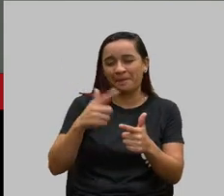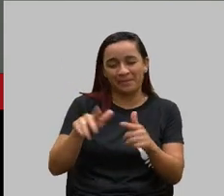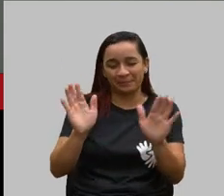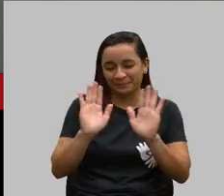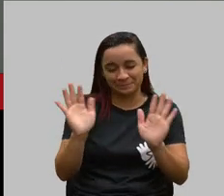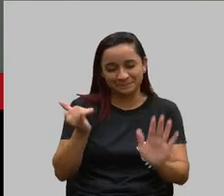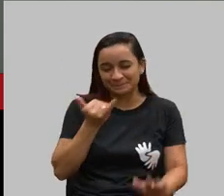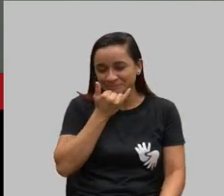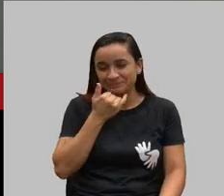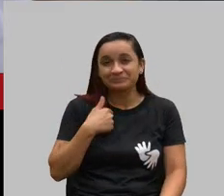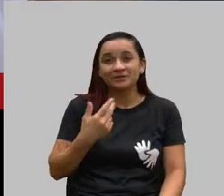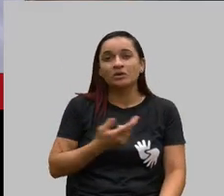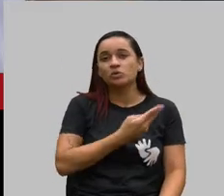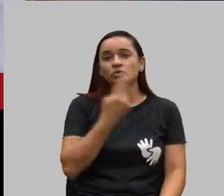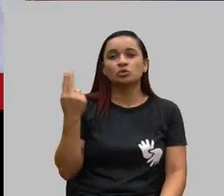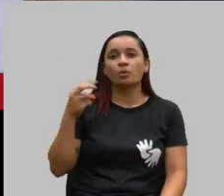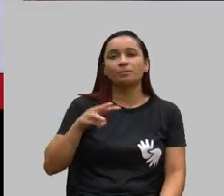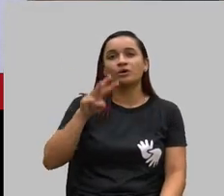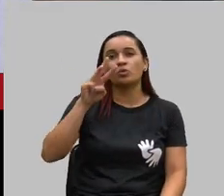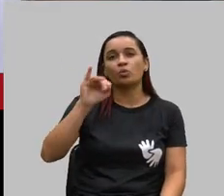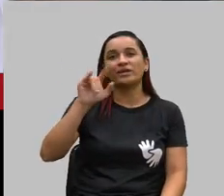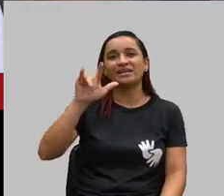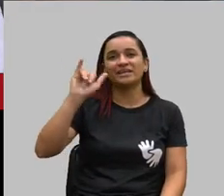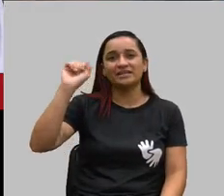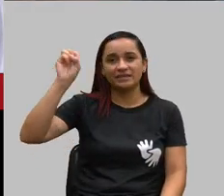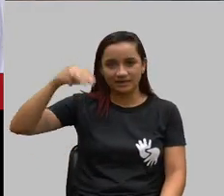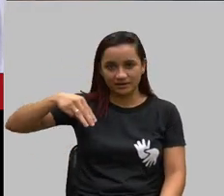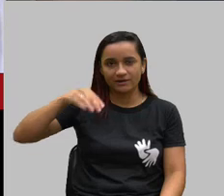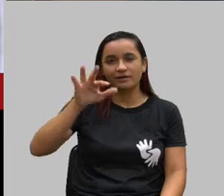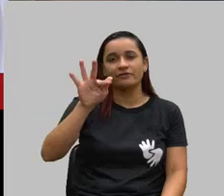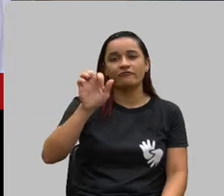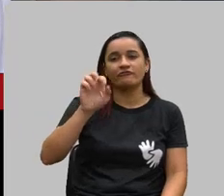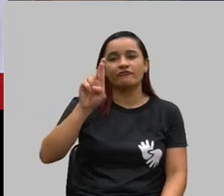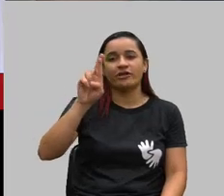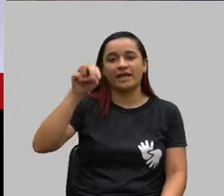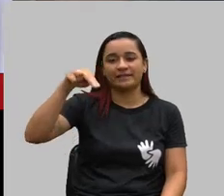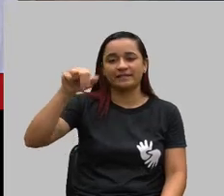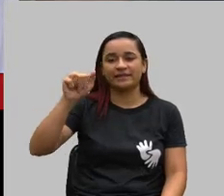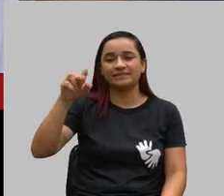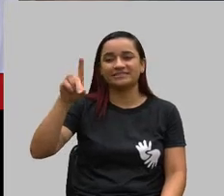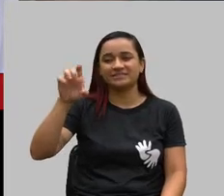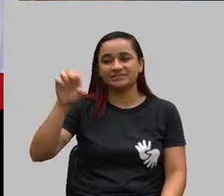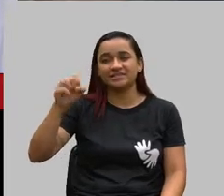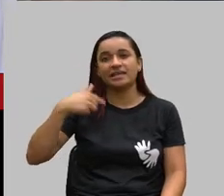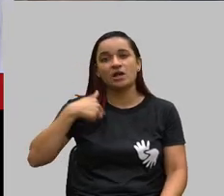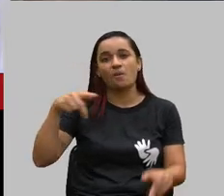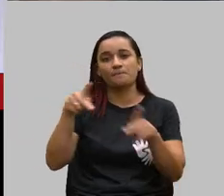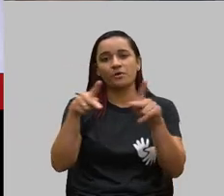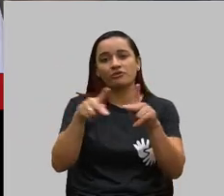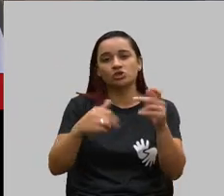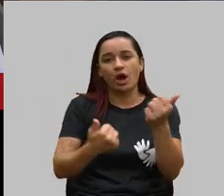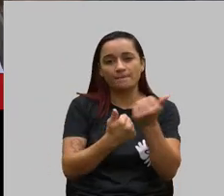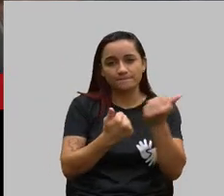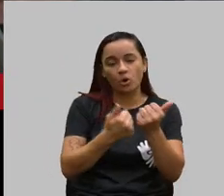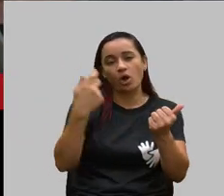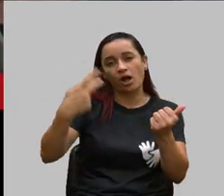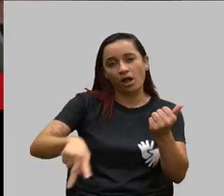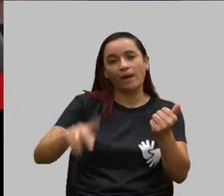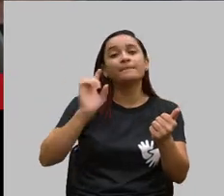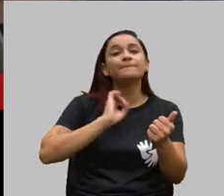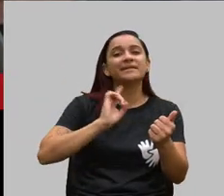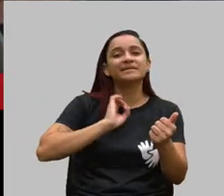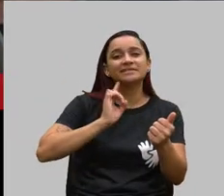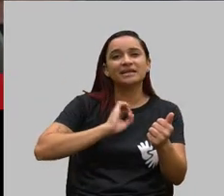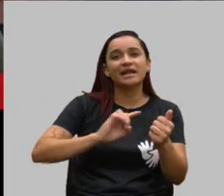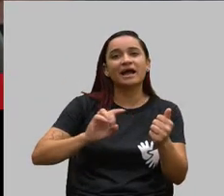Meu nome é William Fernandes, eu sou professor de apoio do Estado de Minas Gerais, do